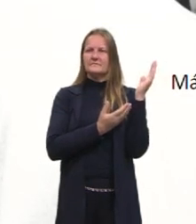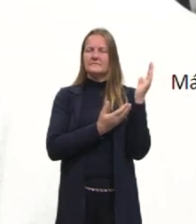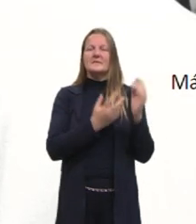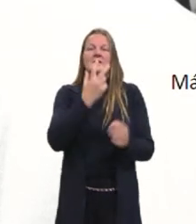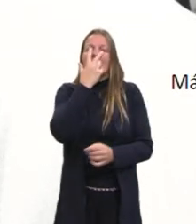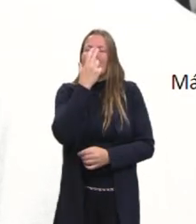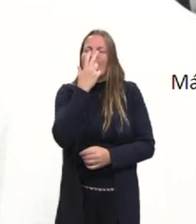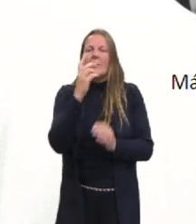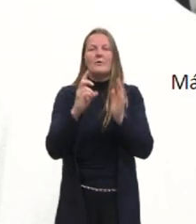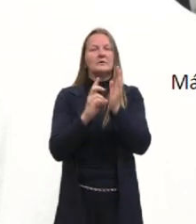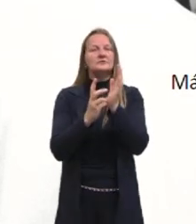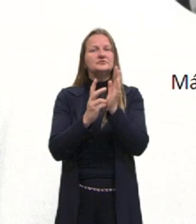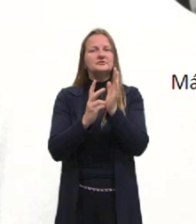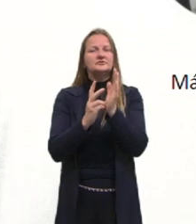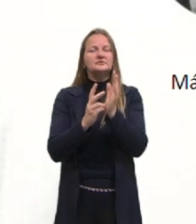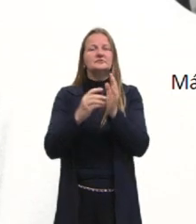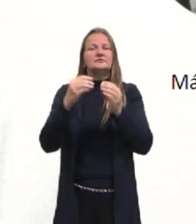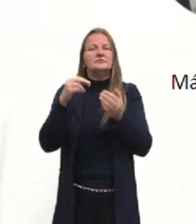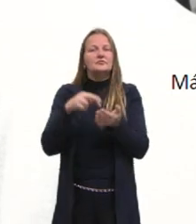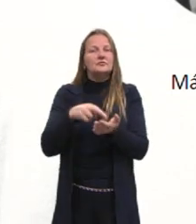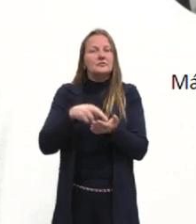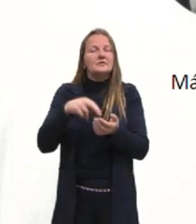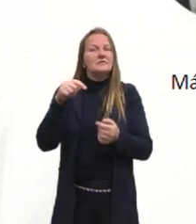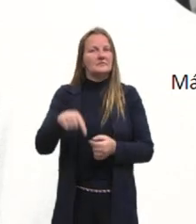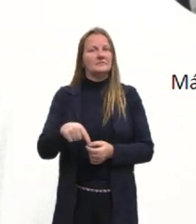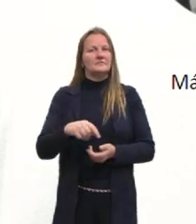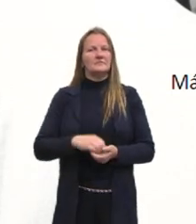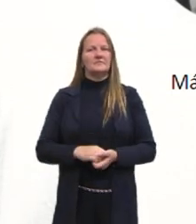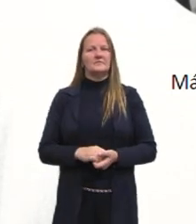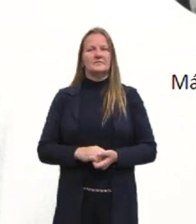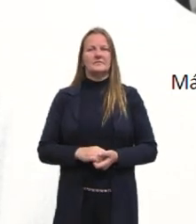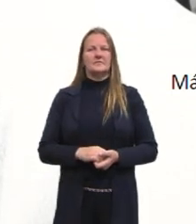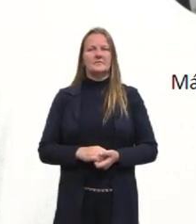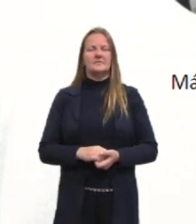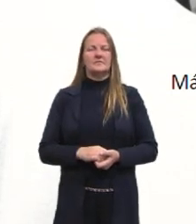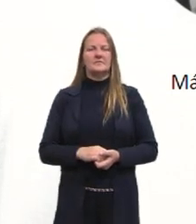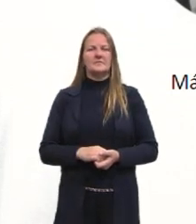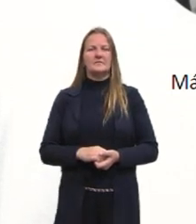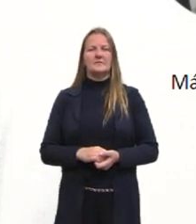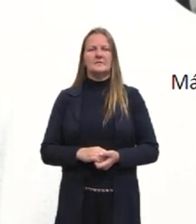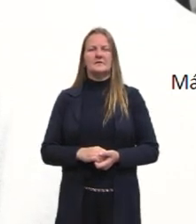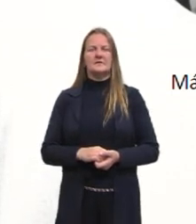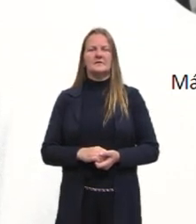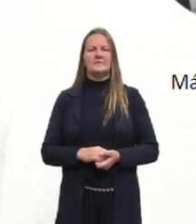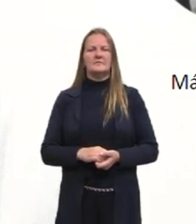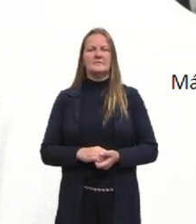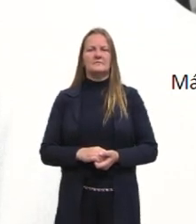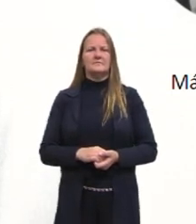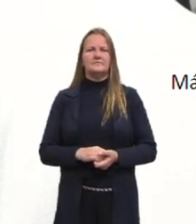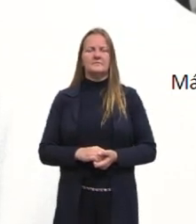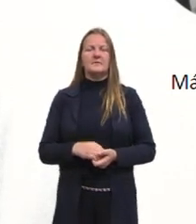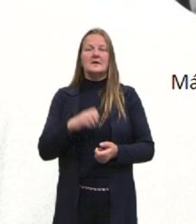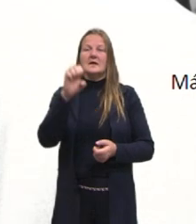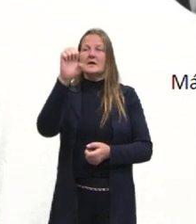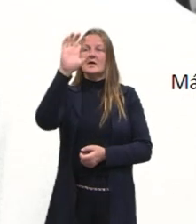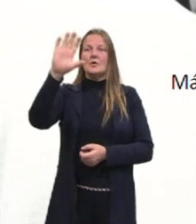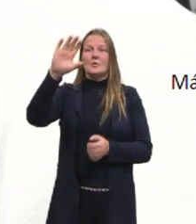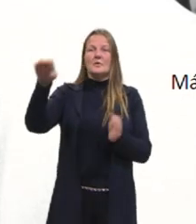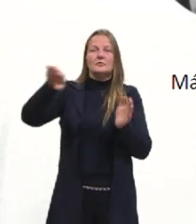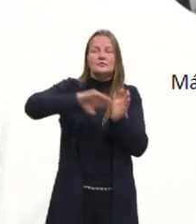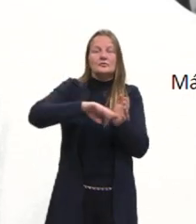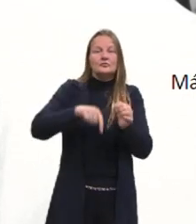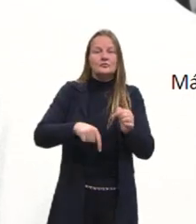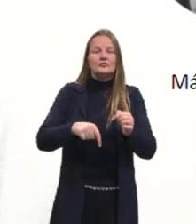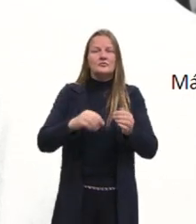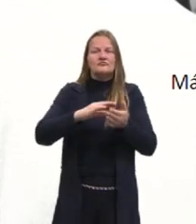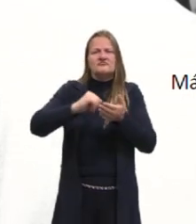indígena. Aquele que nós devemos tanto para eles. Aqueles que foram, de certa forma, quando os europeus chegaram aqui, tiraram